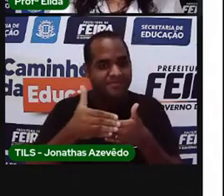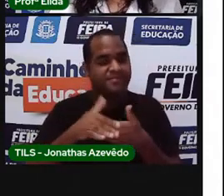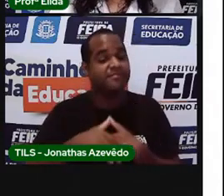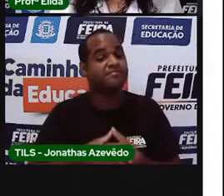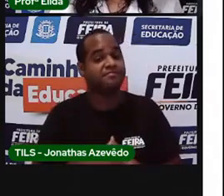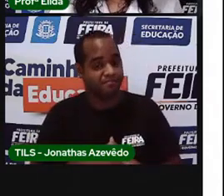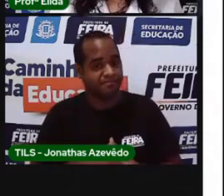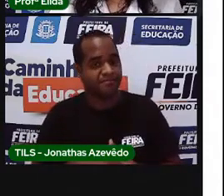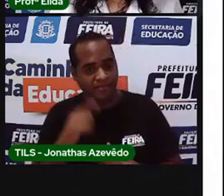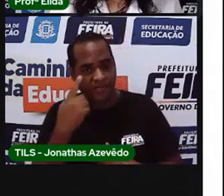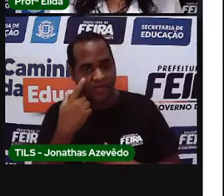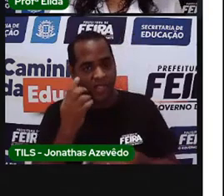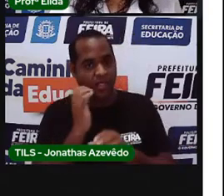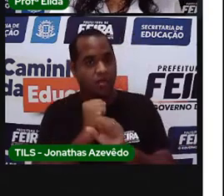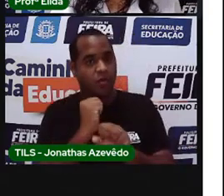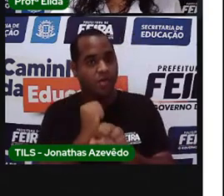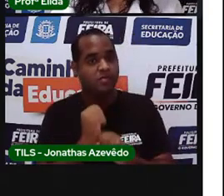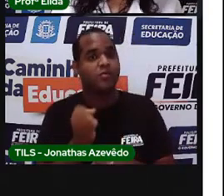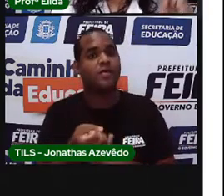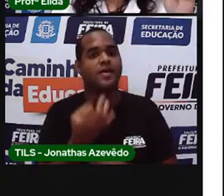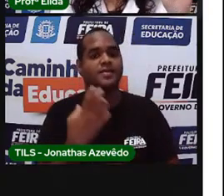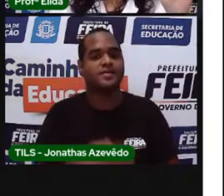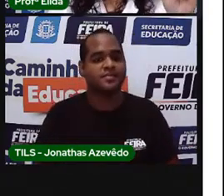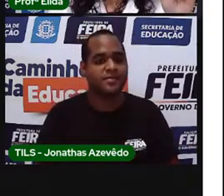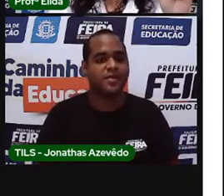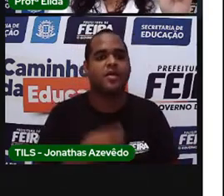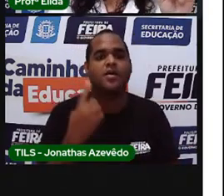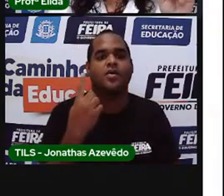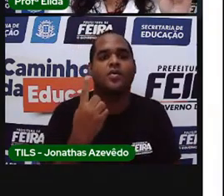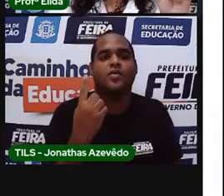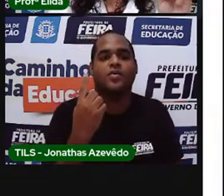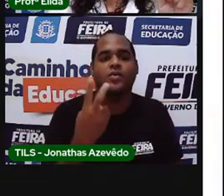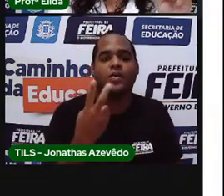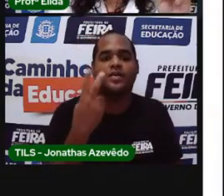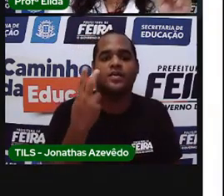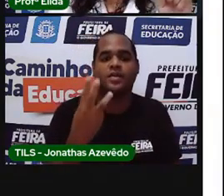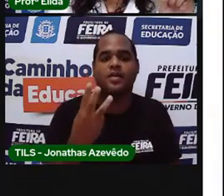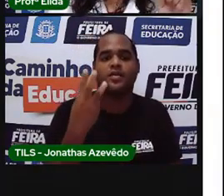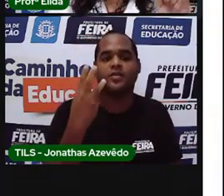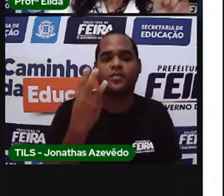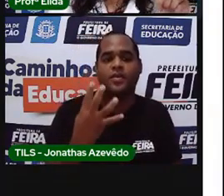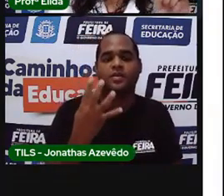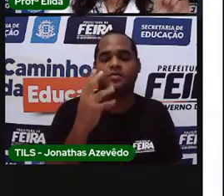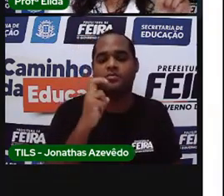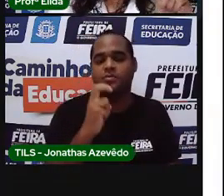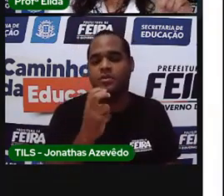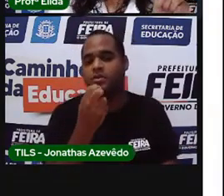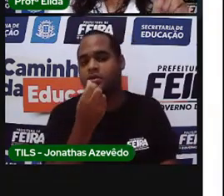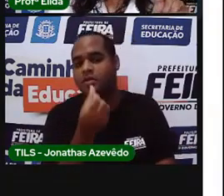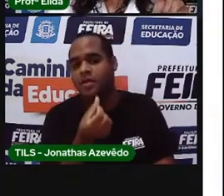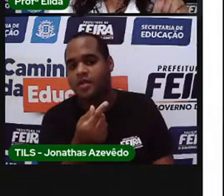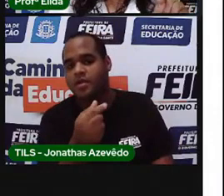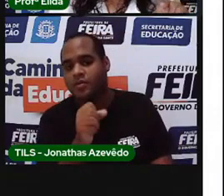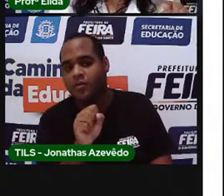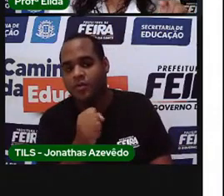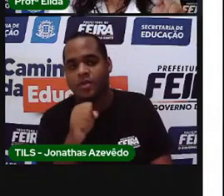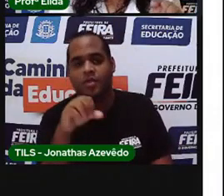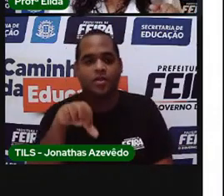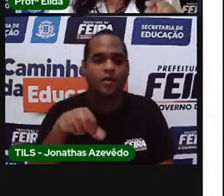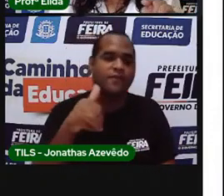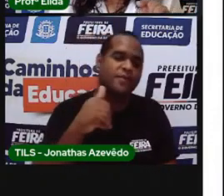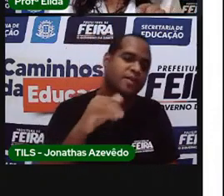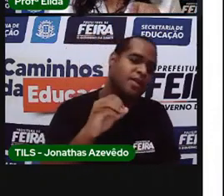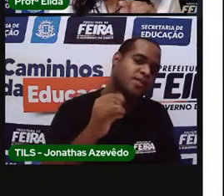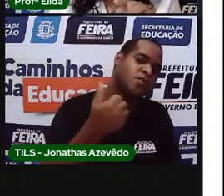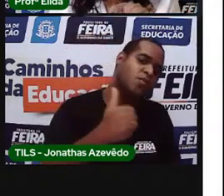Vamos contar quantas bolinhas nós temos? 1, 2, 3, 4, 5, 6, 7, 8,